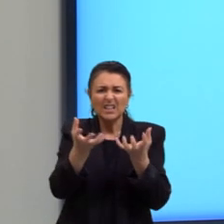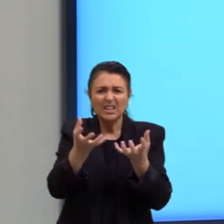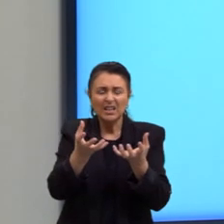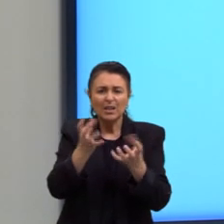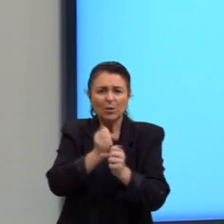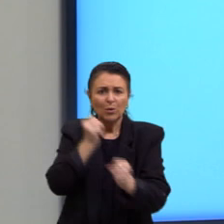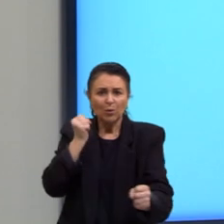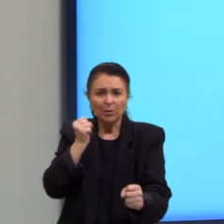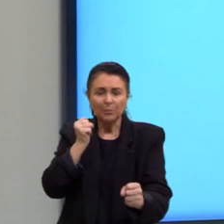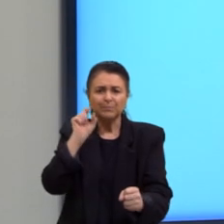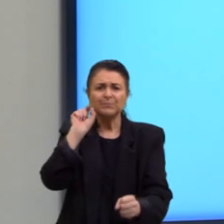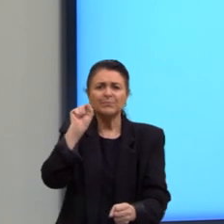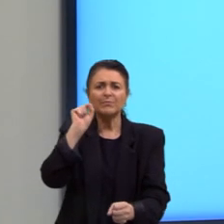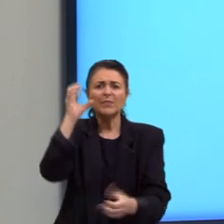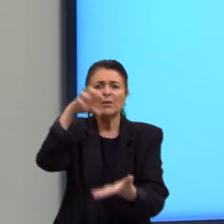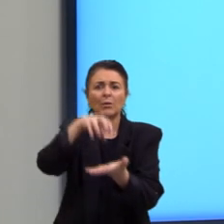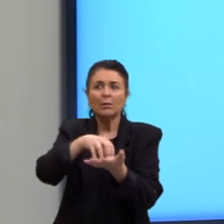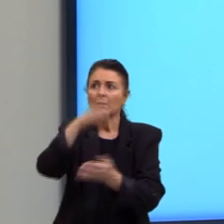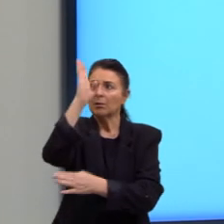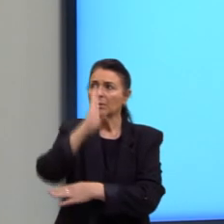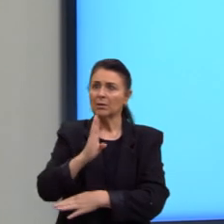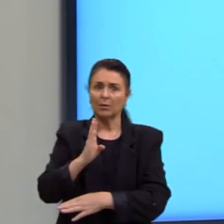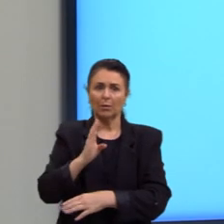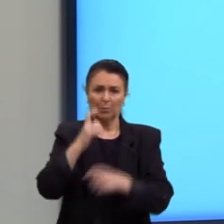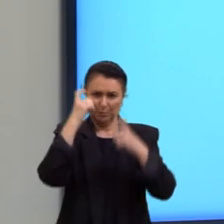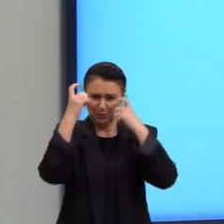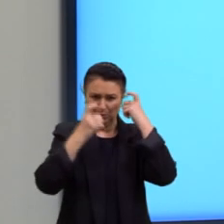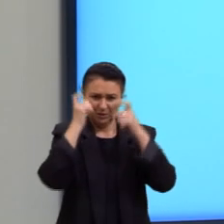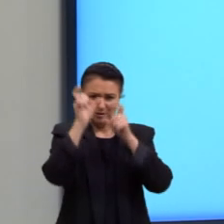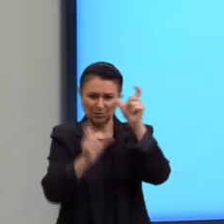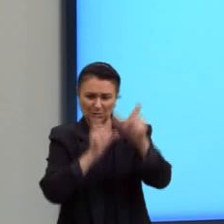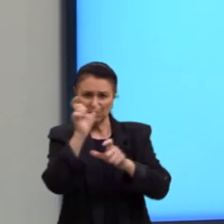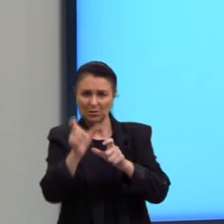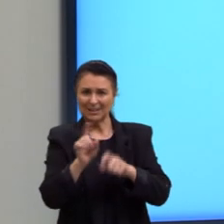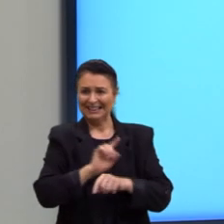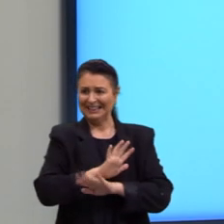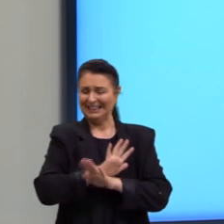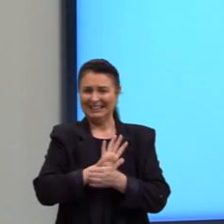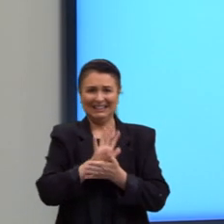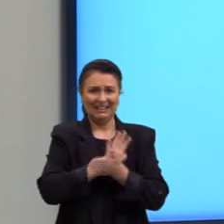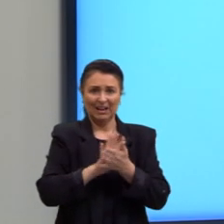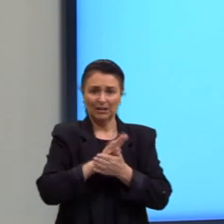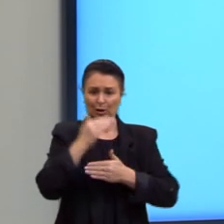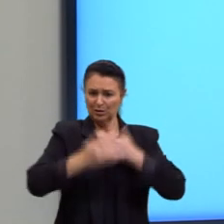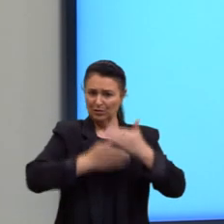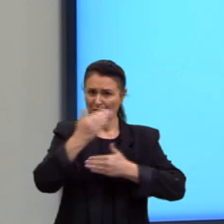Sem se preocupar com a população que nela vivia ou com o desenvolvimento interno do país.